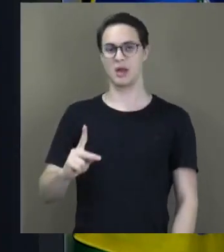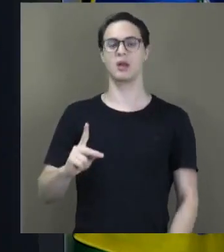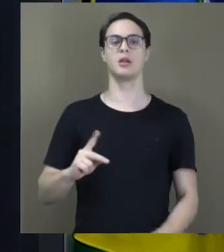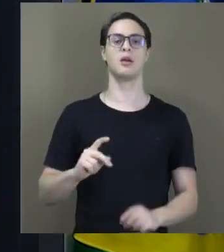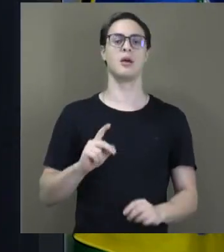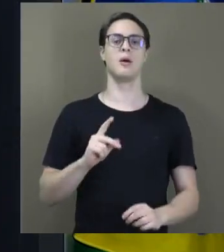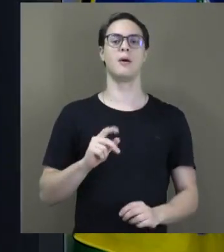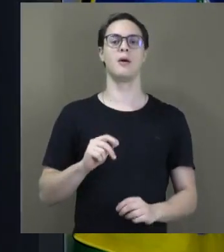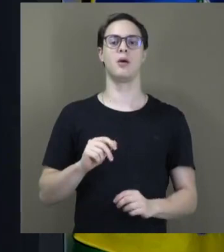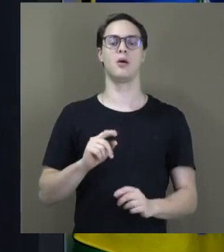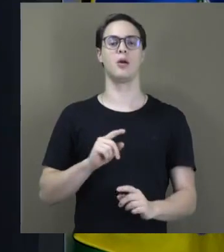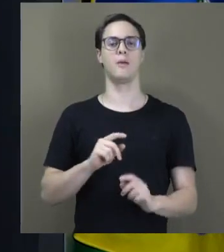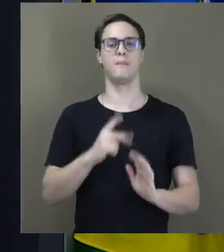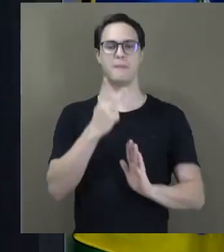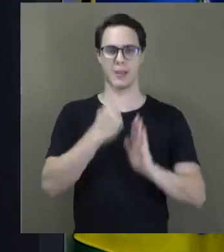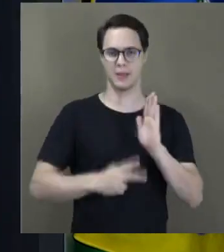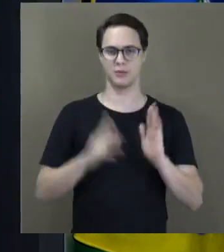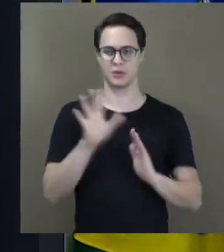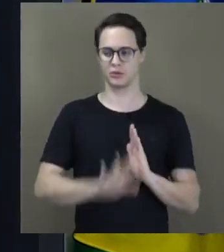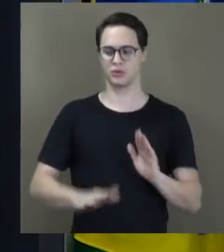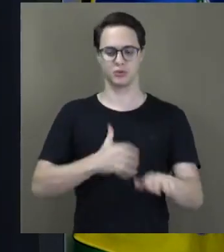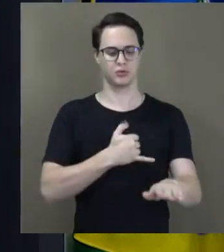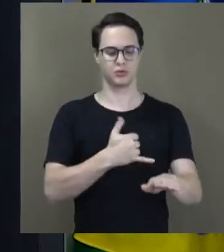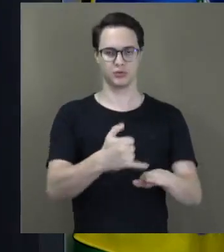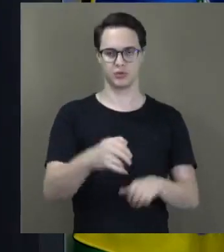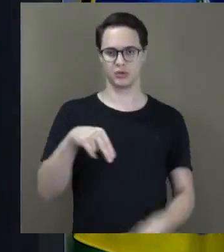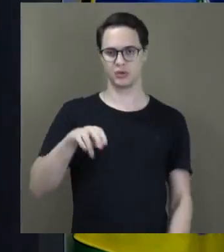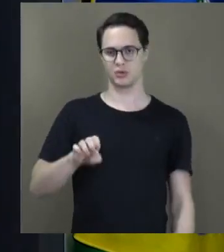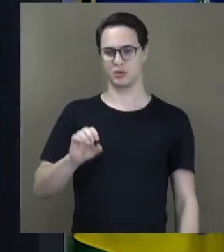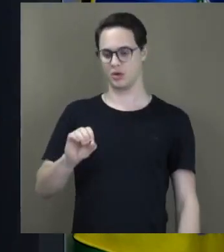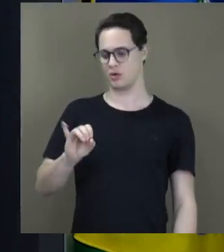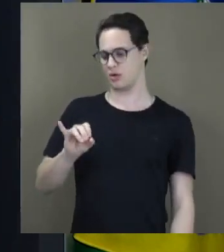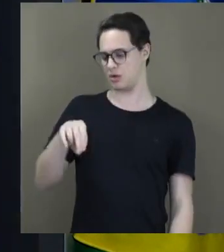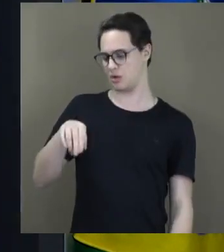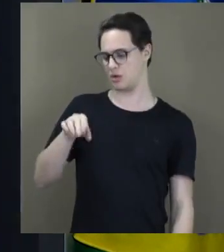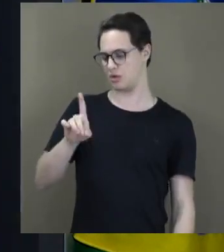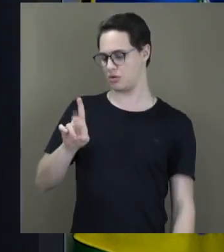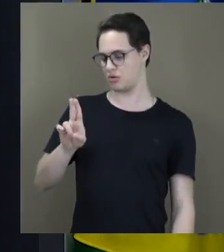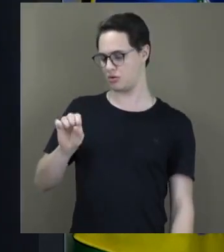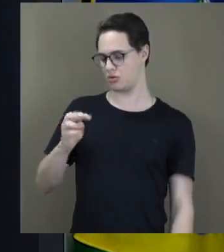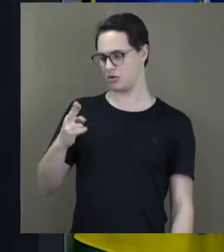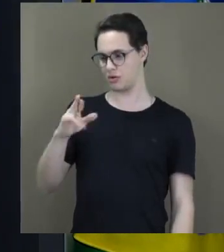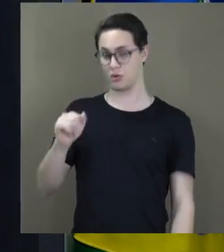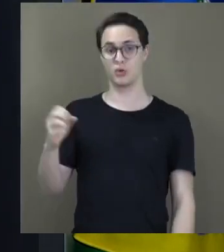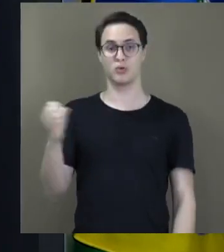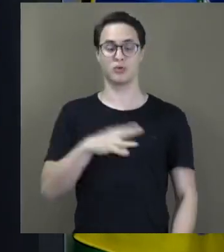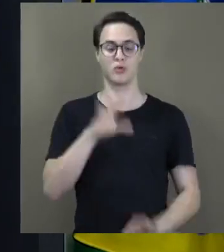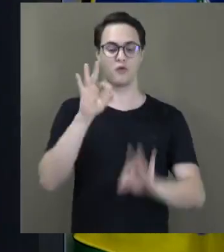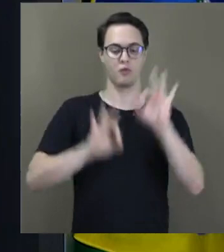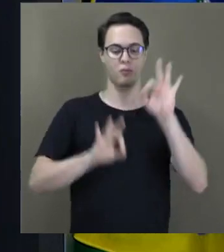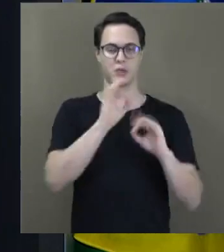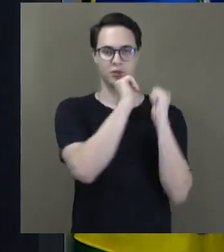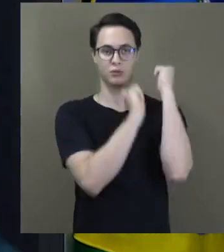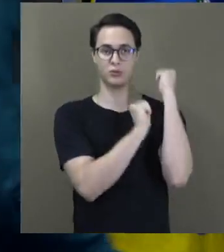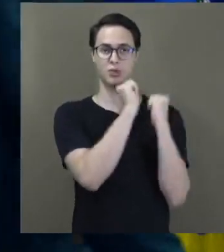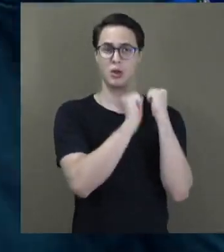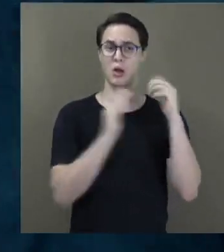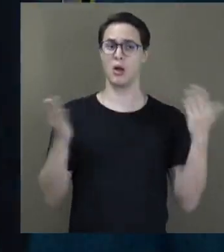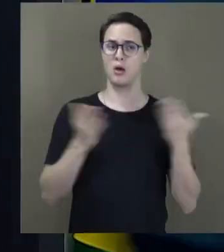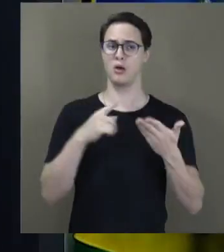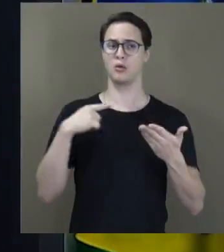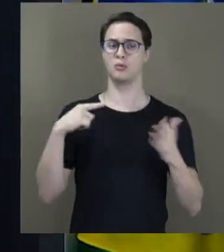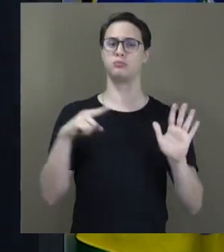o Plano Nacional de Fertilizantes, a neo-industrialização e o novo plano industrial. Uma pergunta que tenho